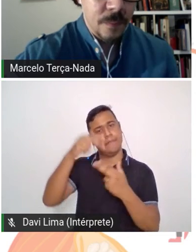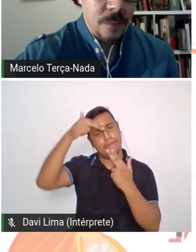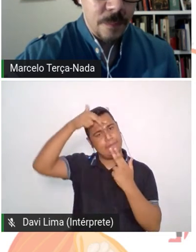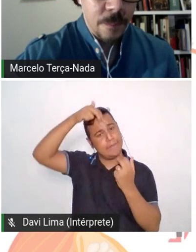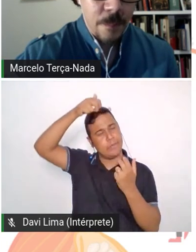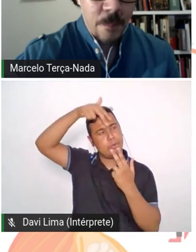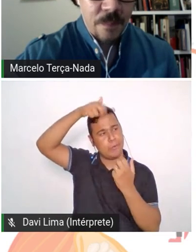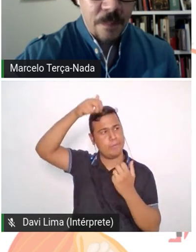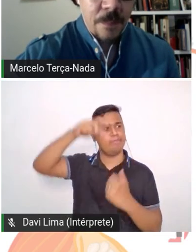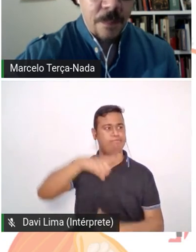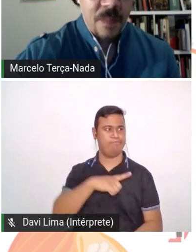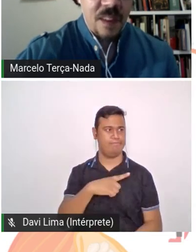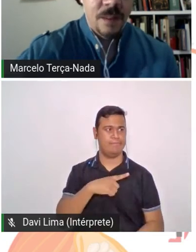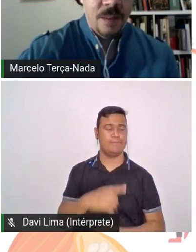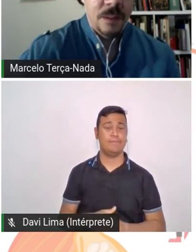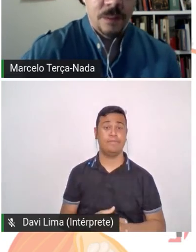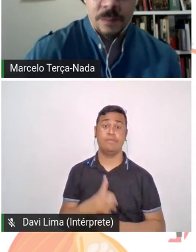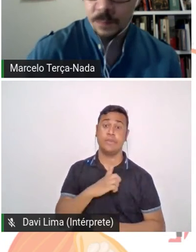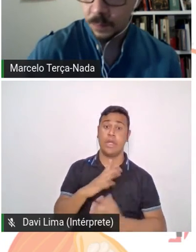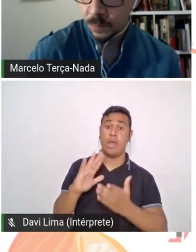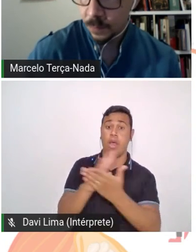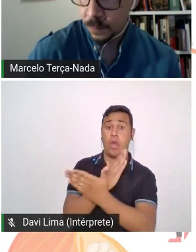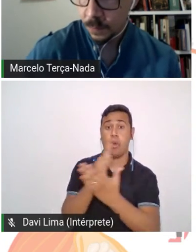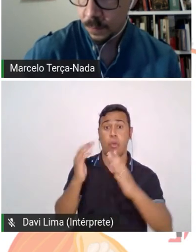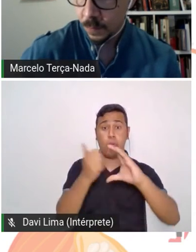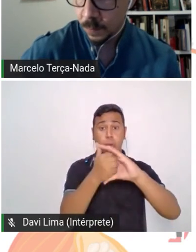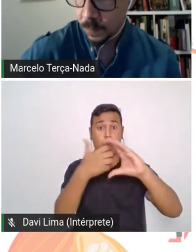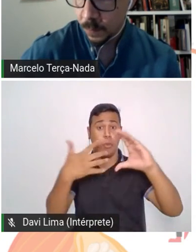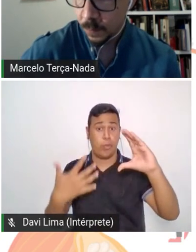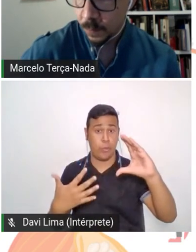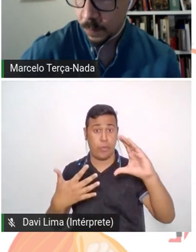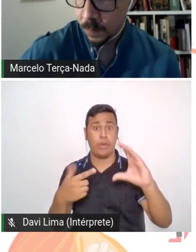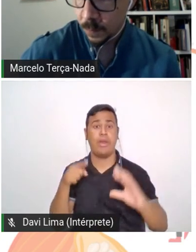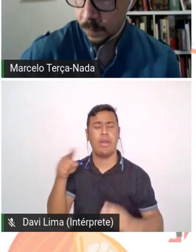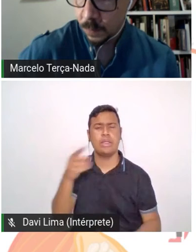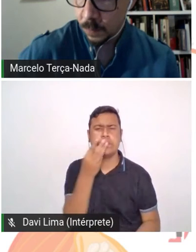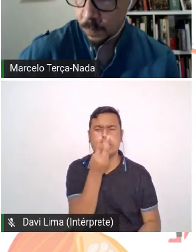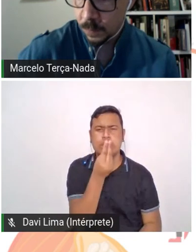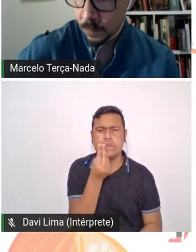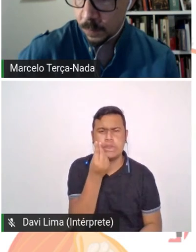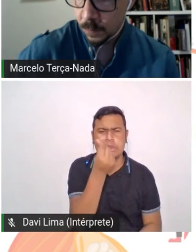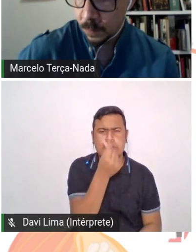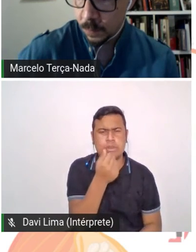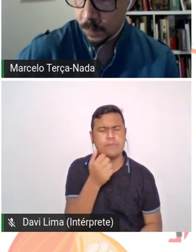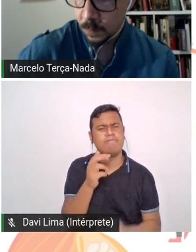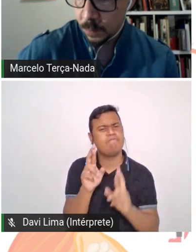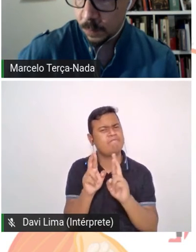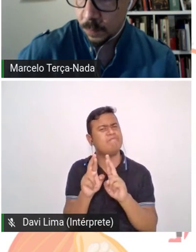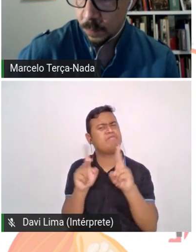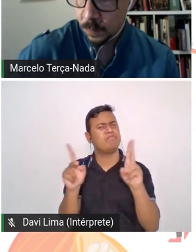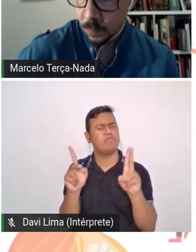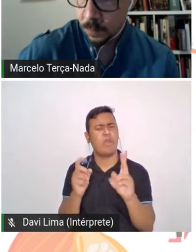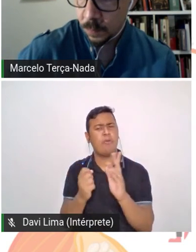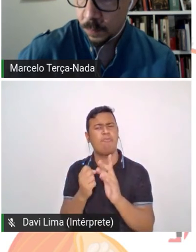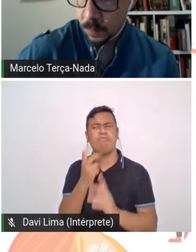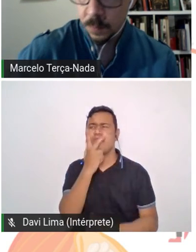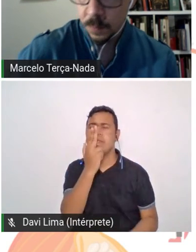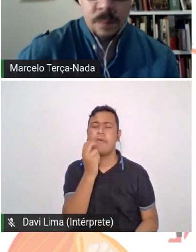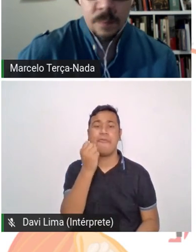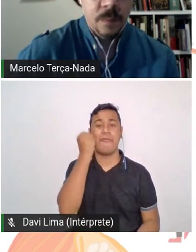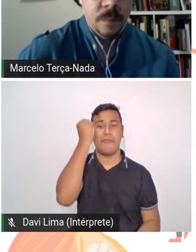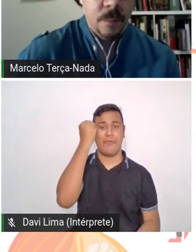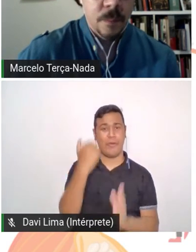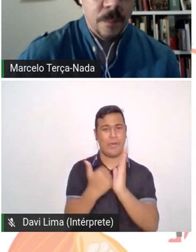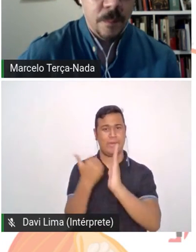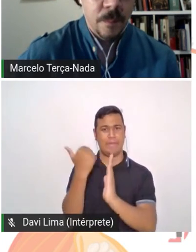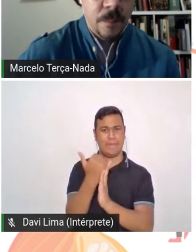Tem algumas características que fazem com que esse sabor, né? Dessa carne, ele fique mais intenso, que é o que o pessoal chama